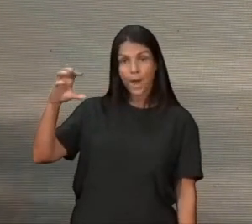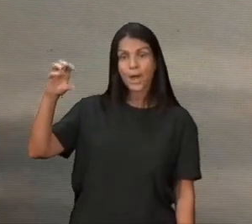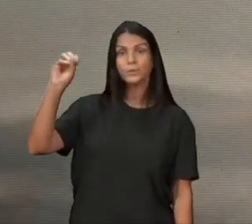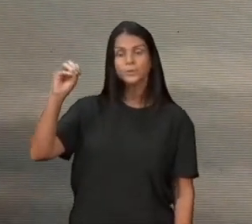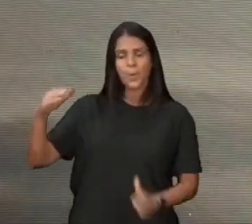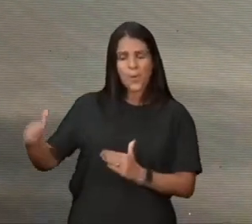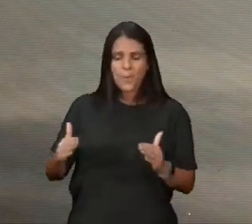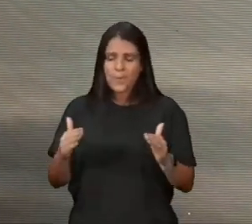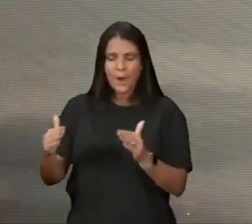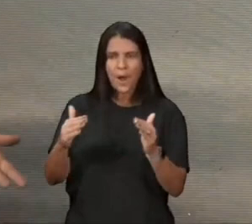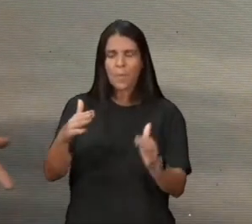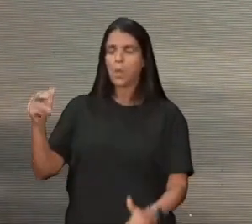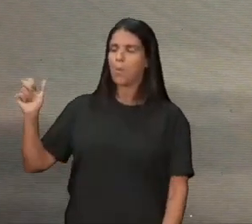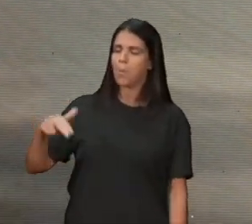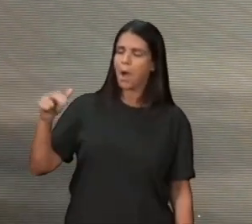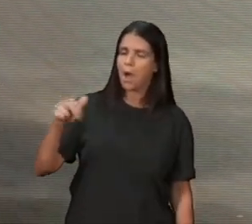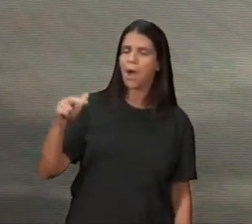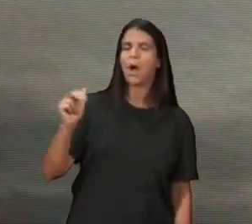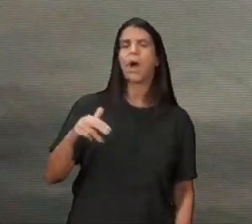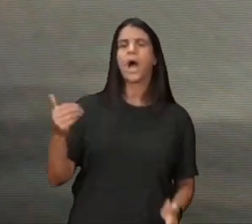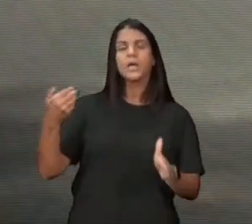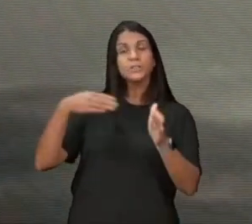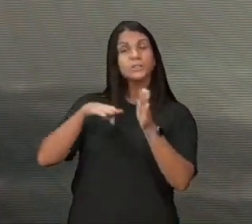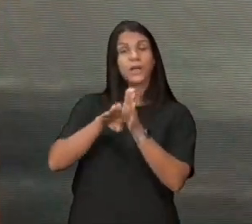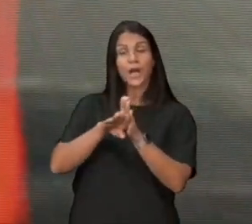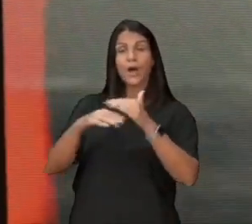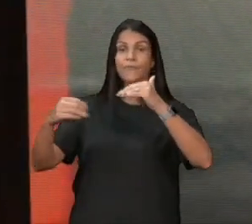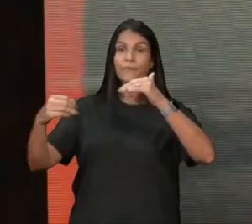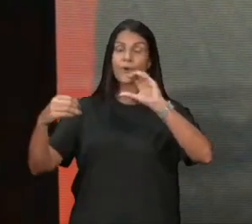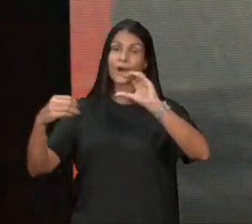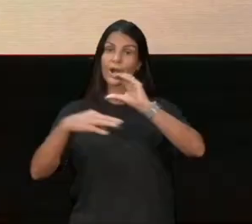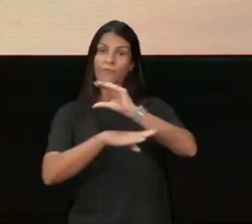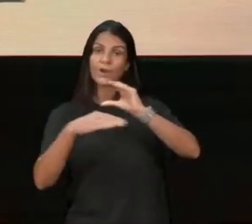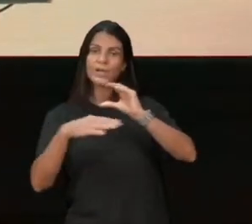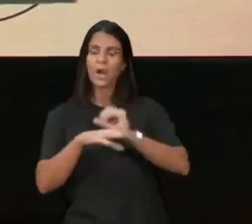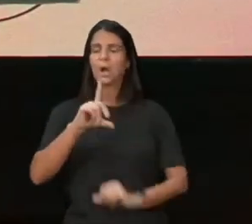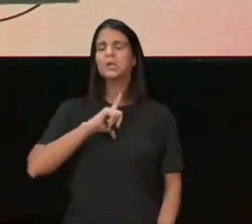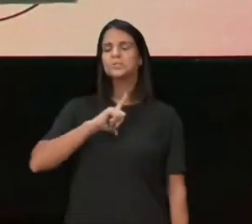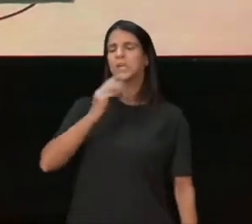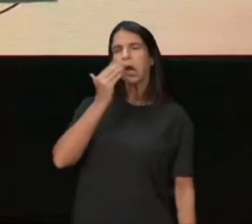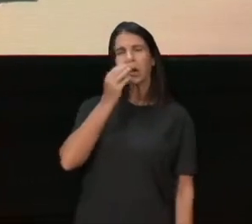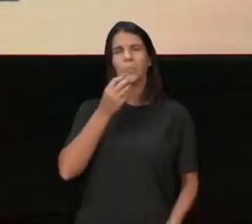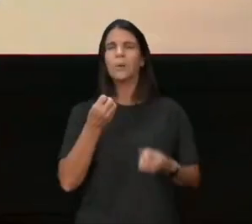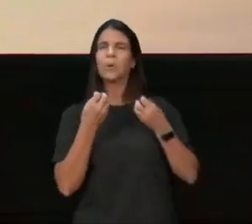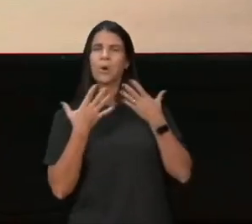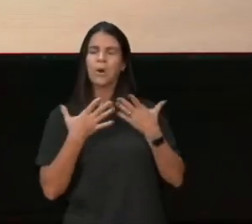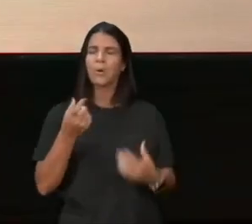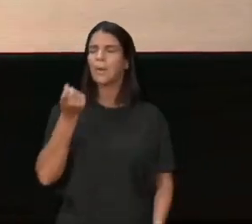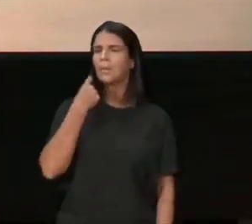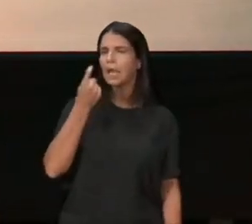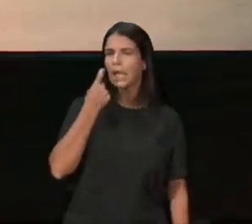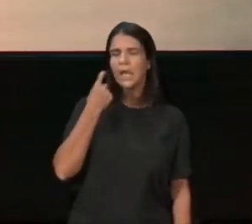e as pessoas chegavam em Cafarnaum, e tinha comida boa, tinha muito peixe, tinha uma estrutura bacana,